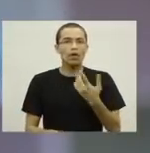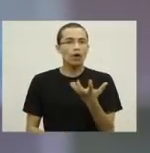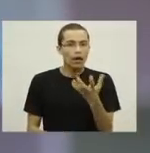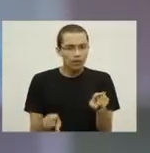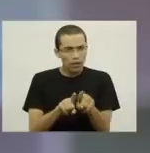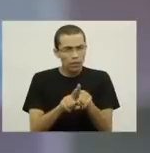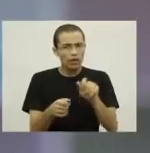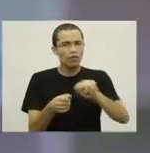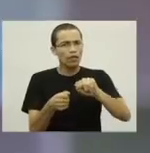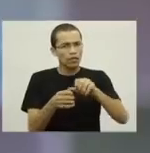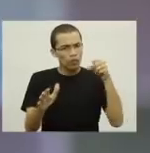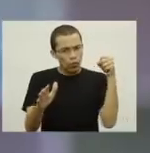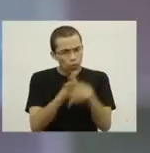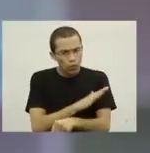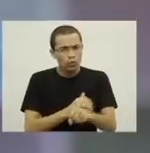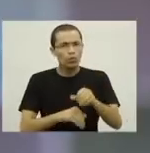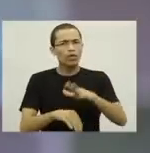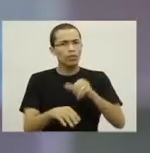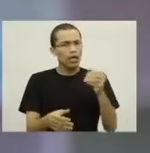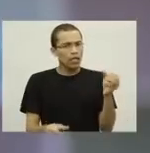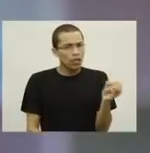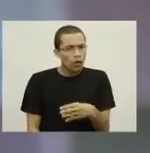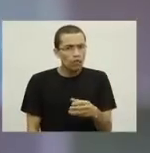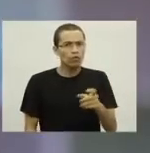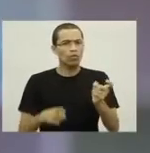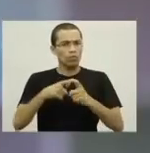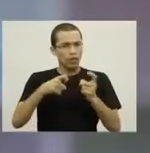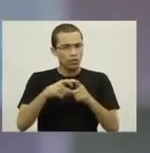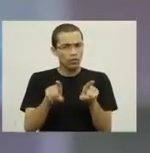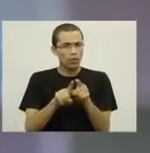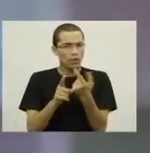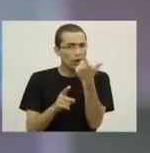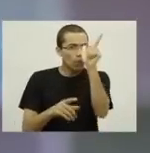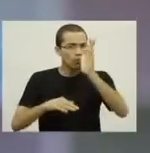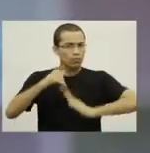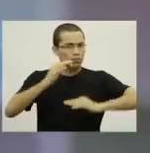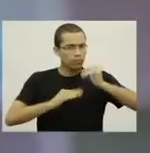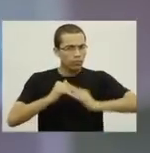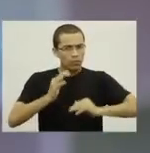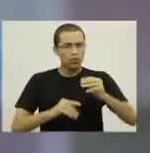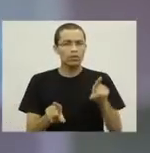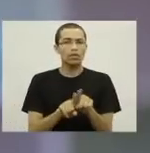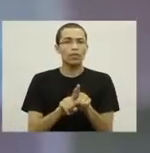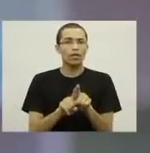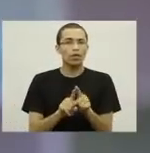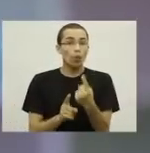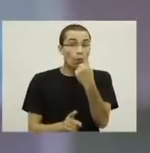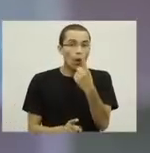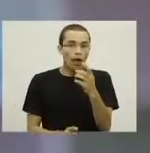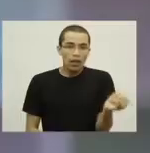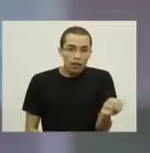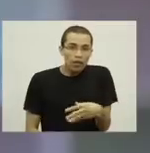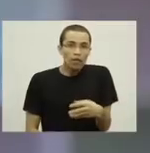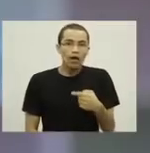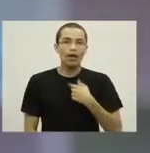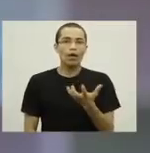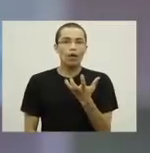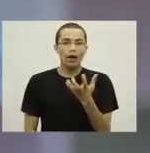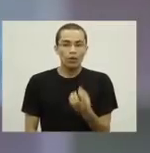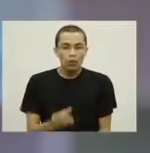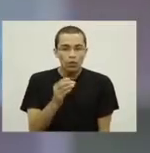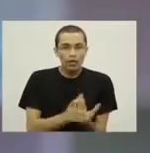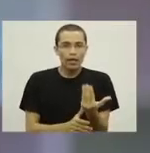concursos e contratar novas equipes de médicos e outros profissionais. Uma novidade, vou criar as creches